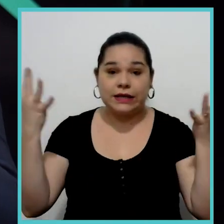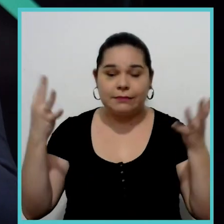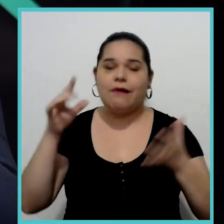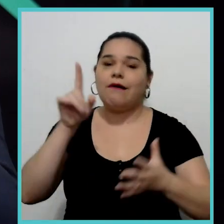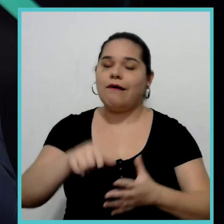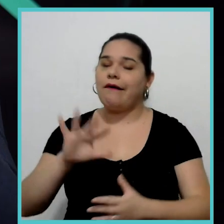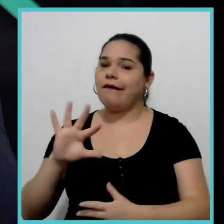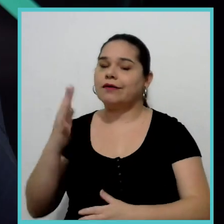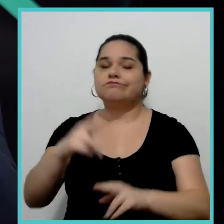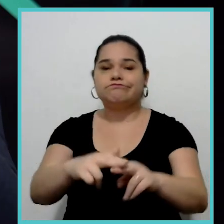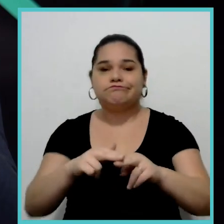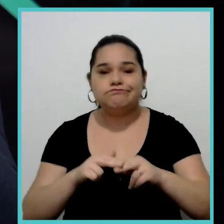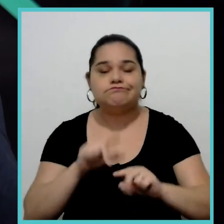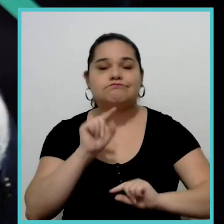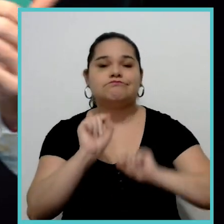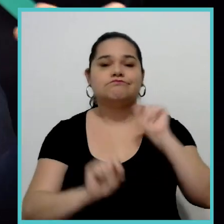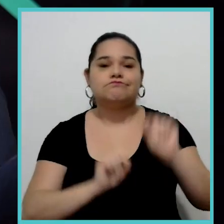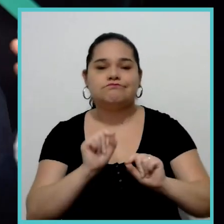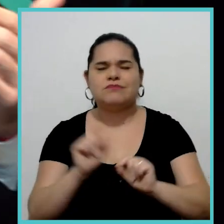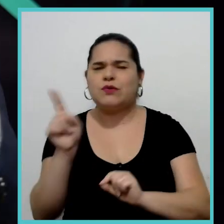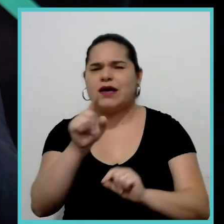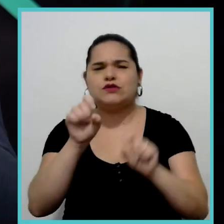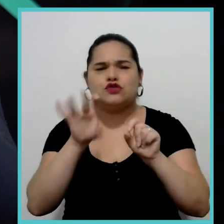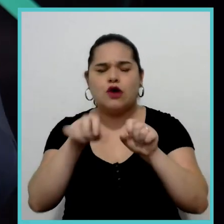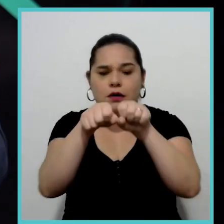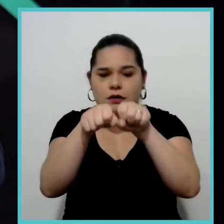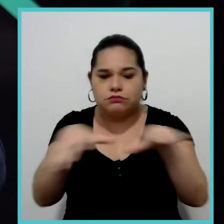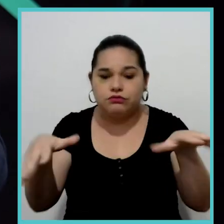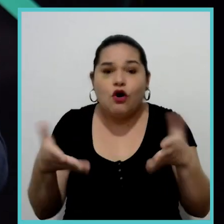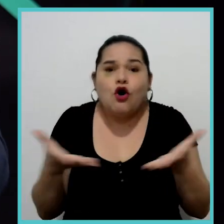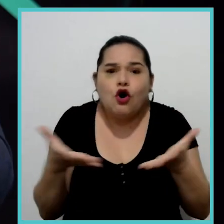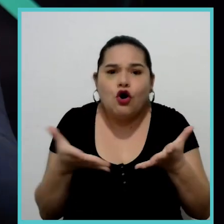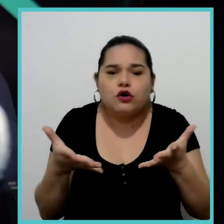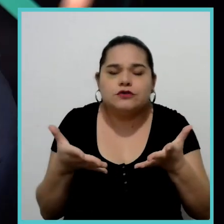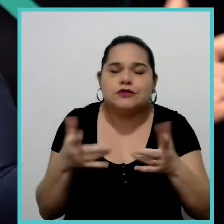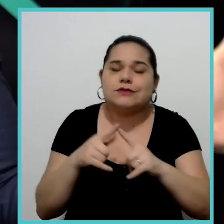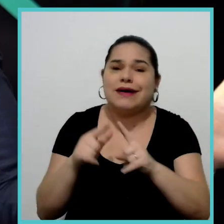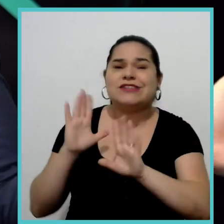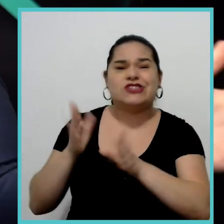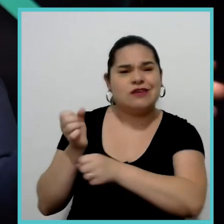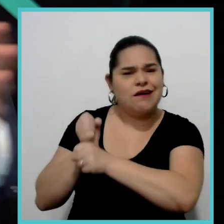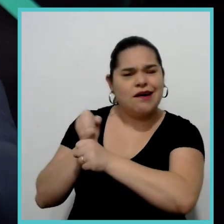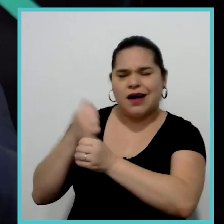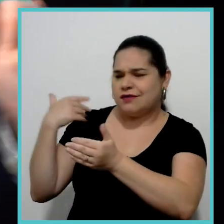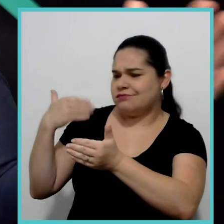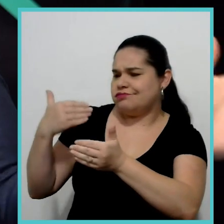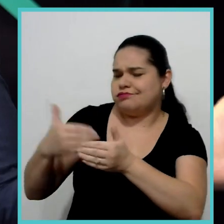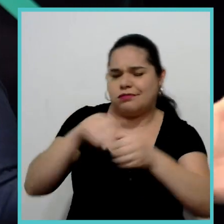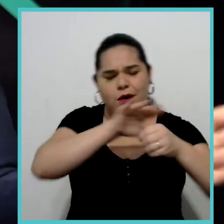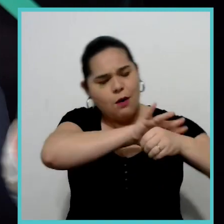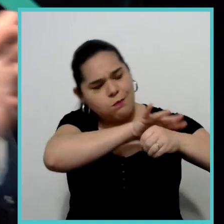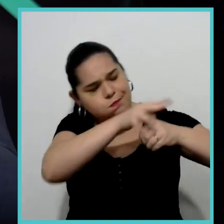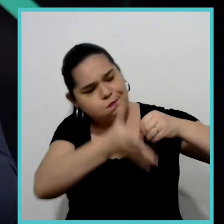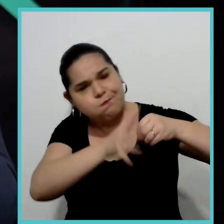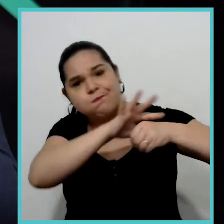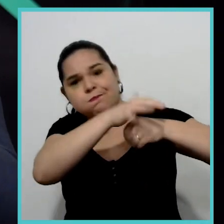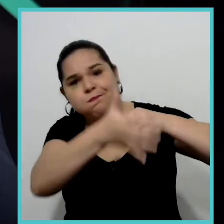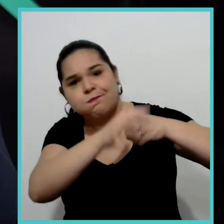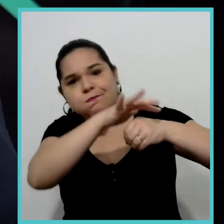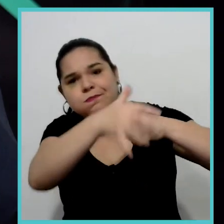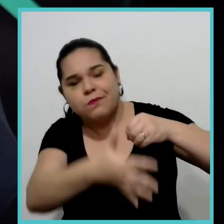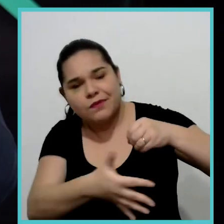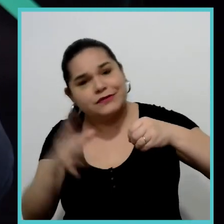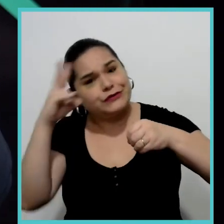decorrentes não de emissão de hoje, mas um acúmulo que a gente tem atmosférico e histórico.